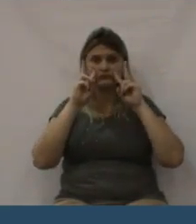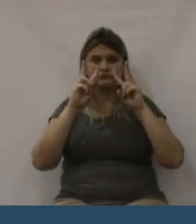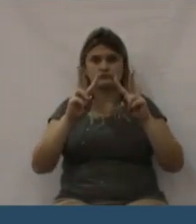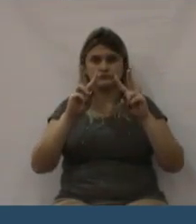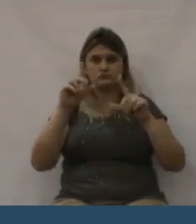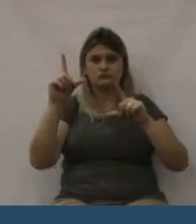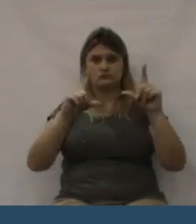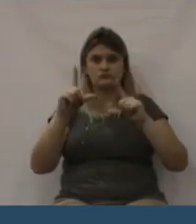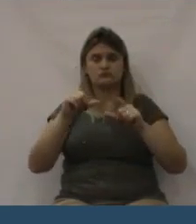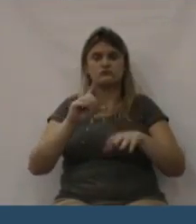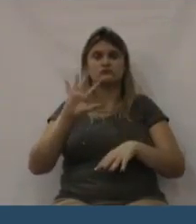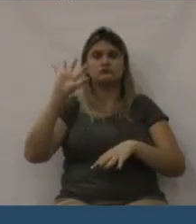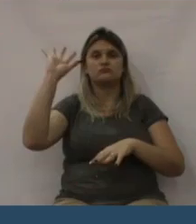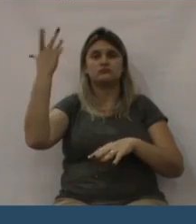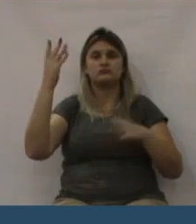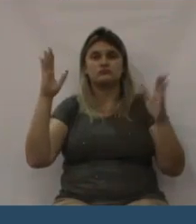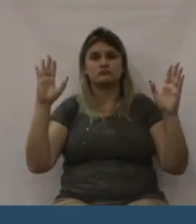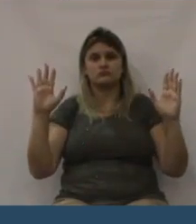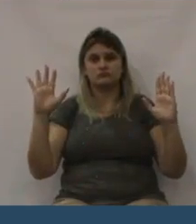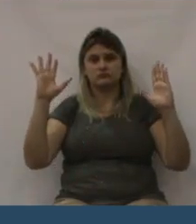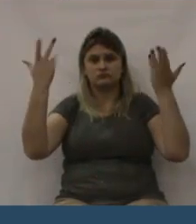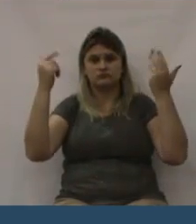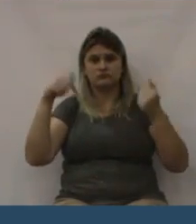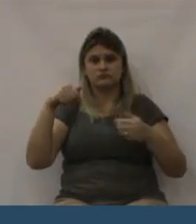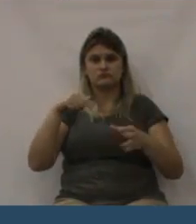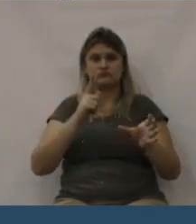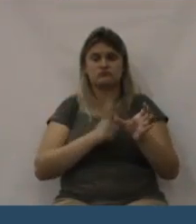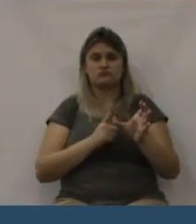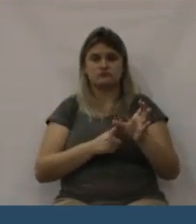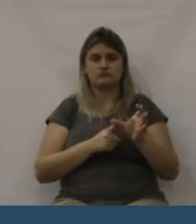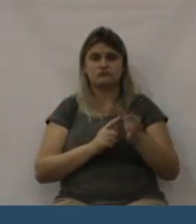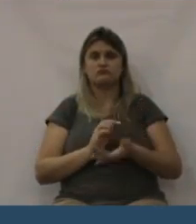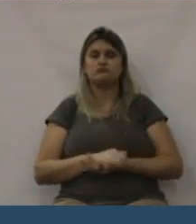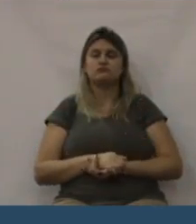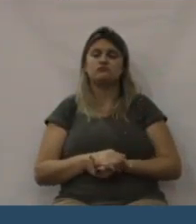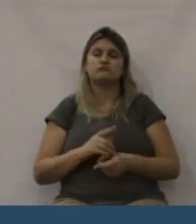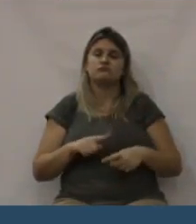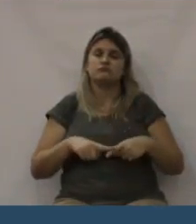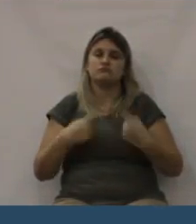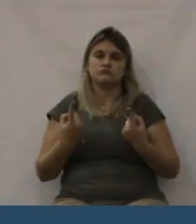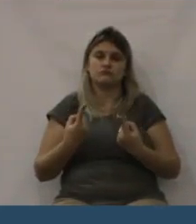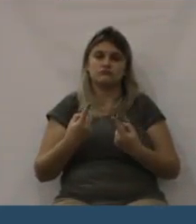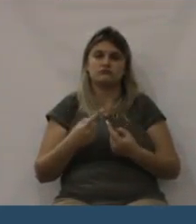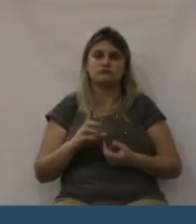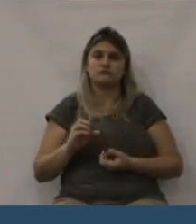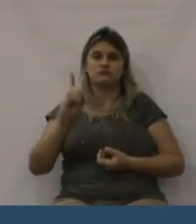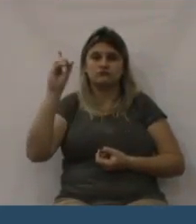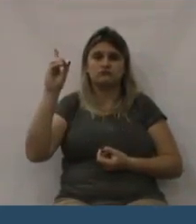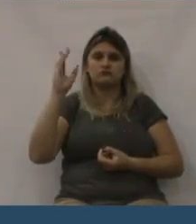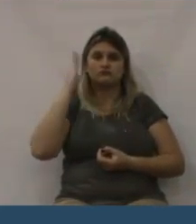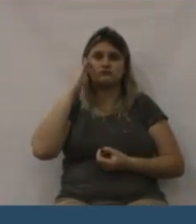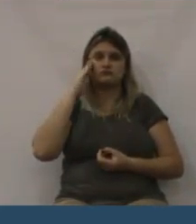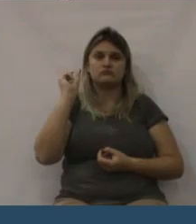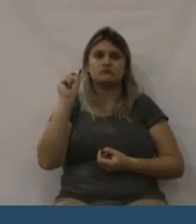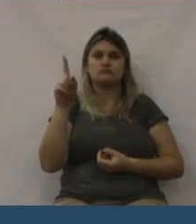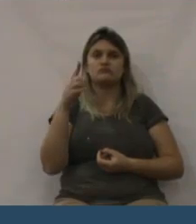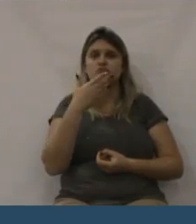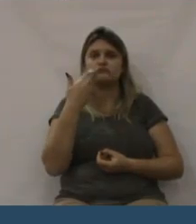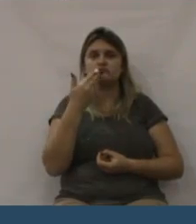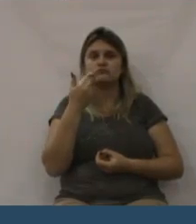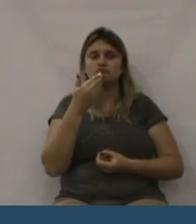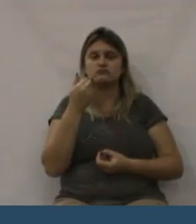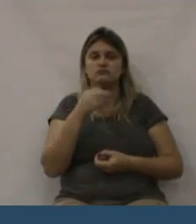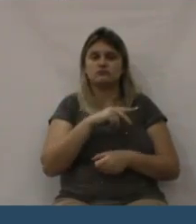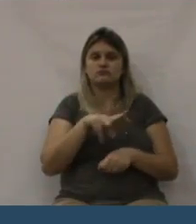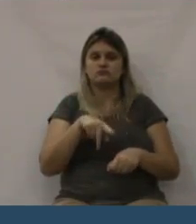você pode conversar, é o vereador, é o que você tem acesso, você sabe onde mora, você sabe quem é, ele anda ali pela tua